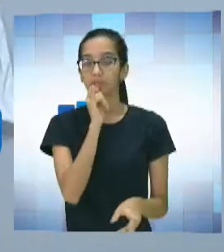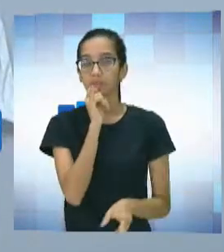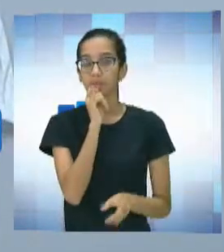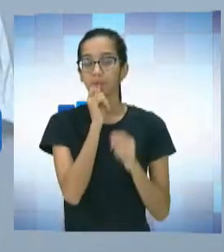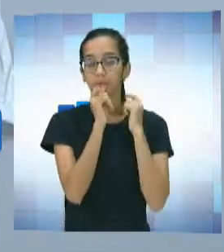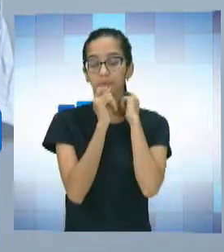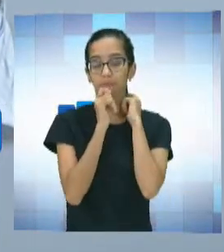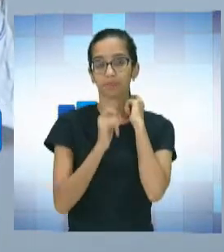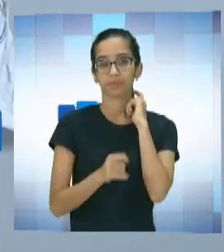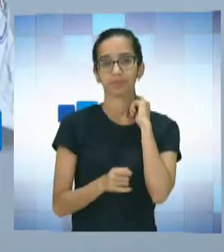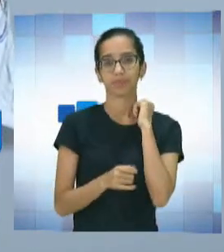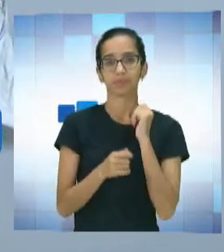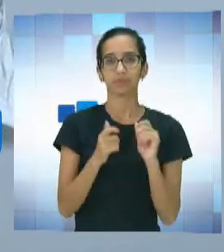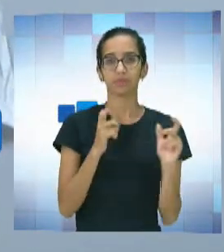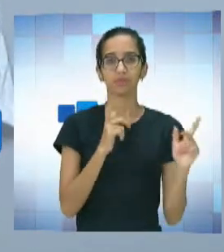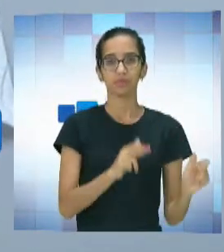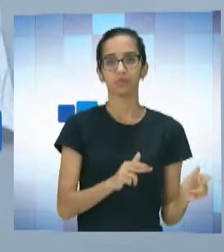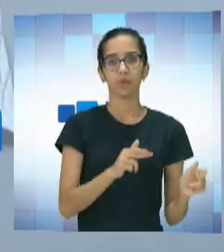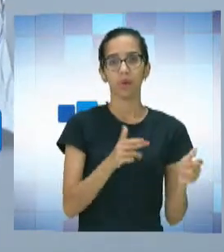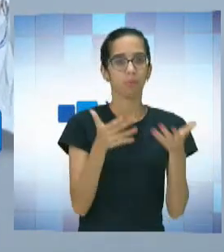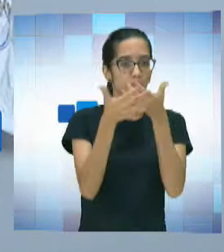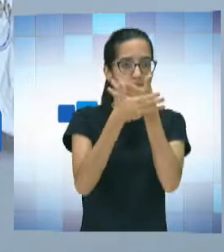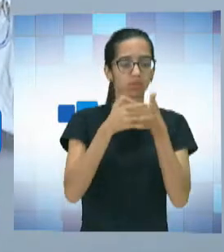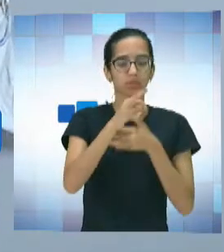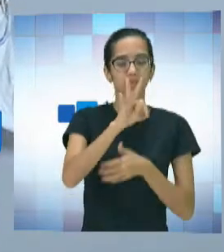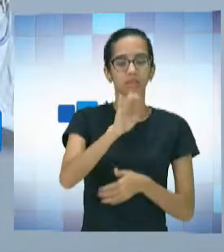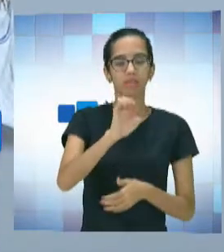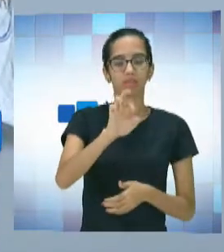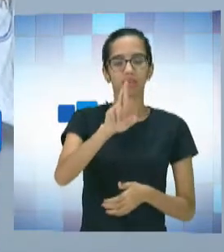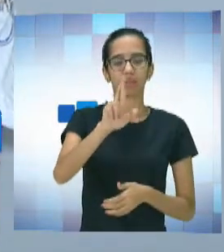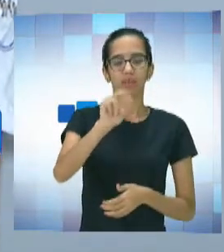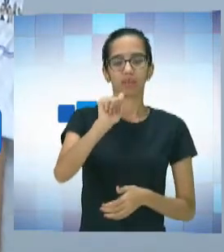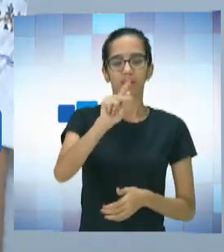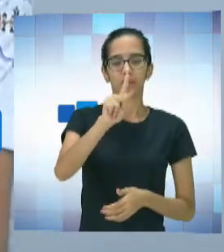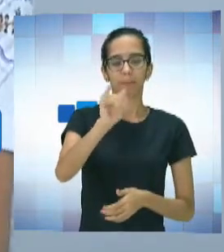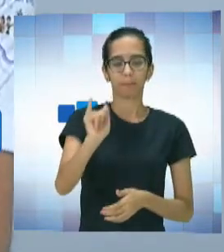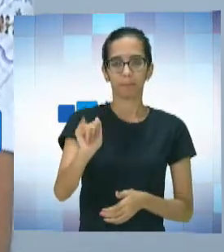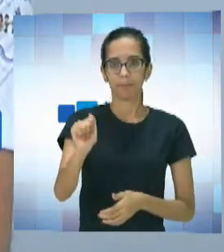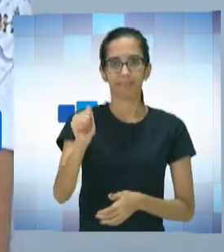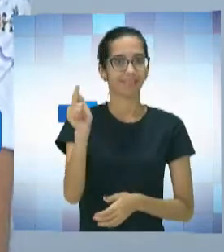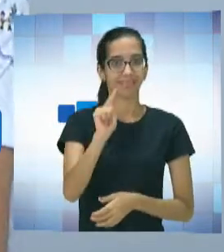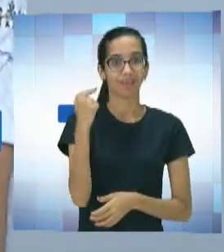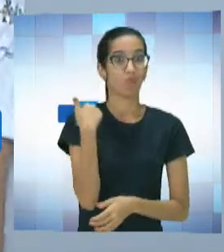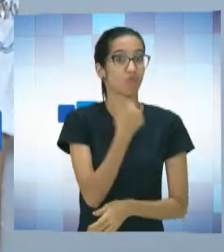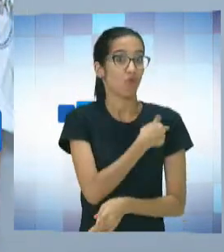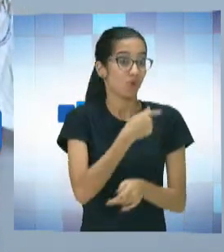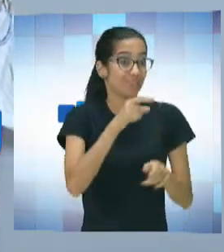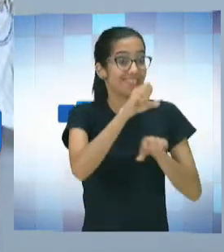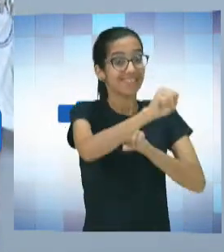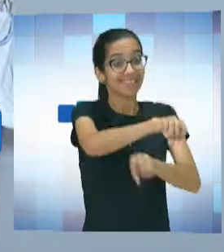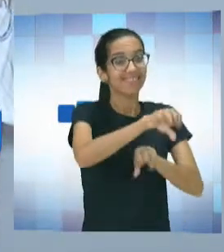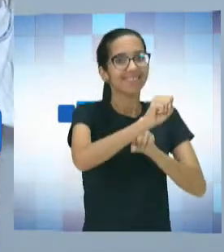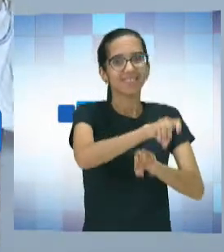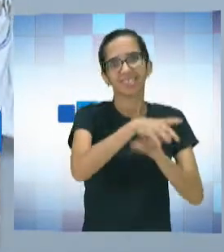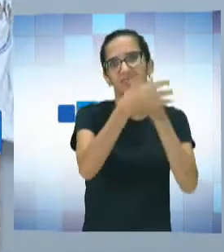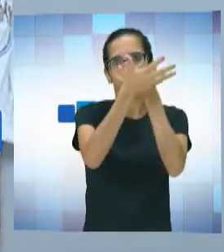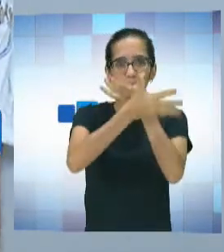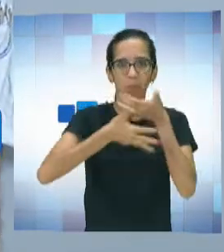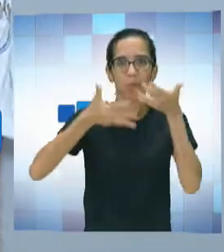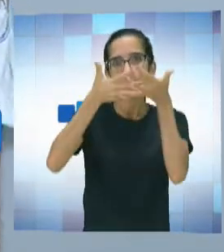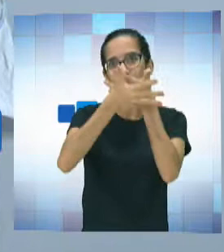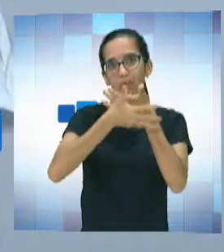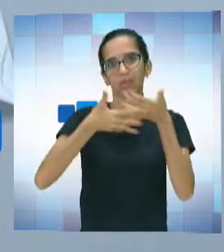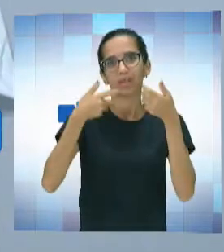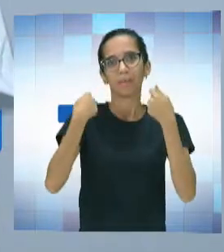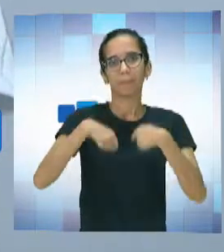como os músicos terapeutas fazem, a terapia. Nós fazemos ensinar. E aí, você vai ter que criar